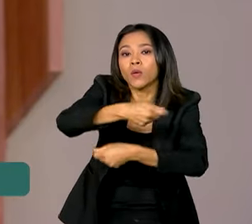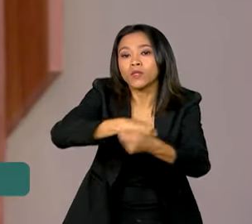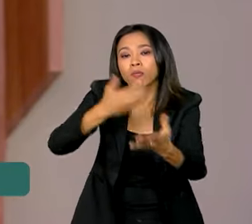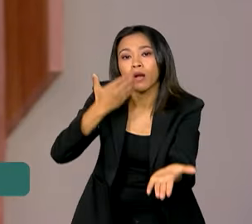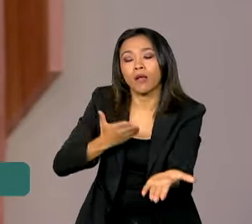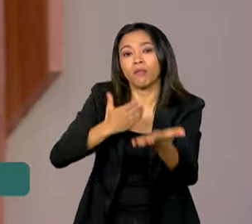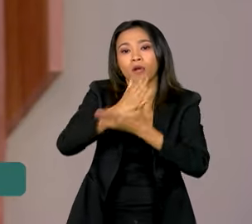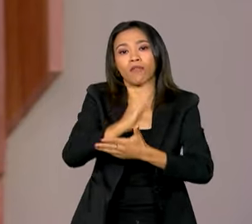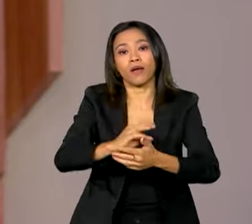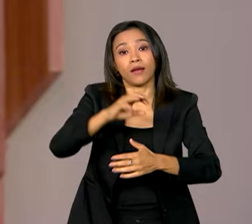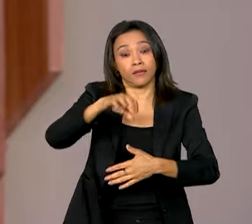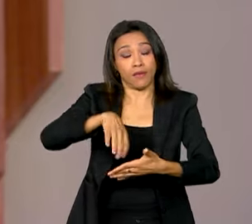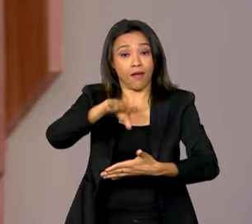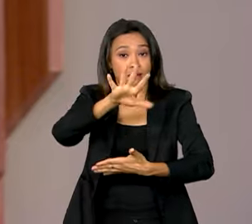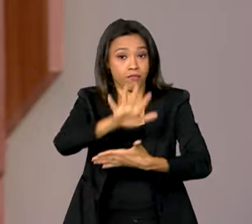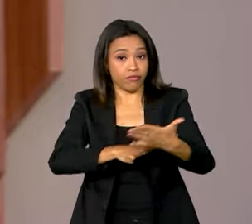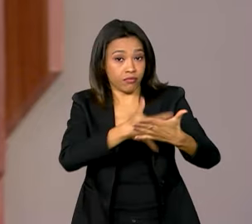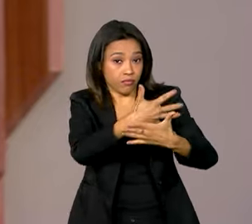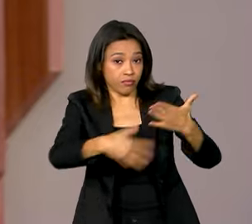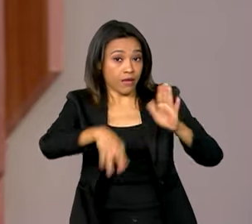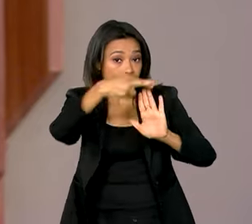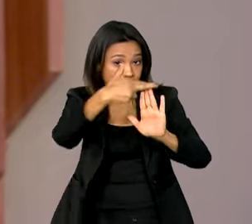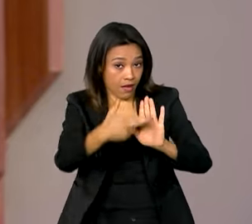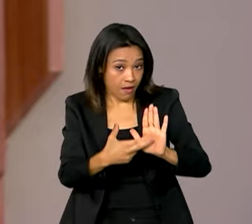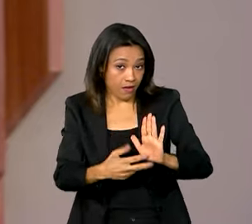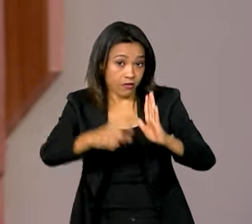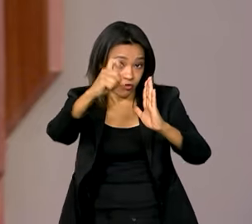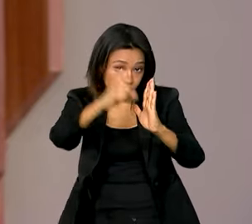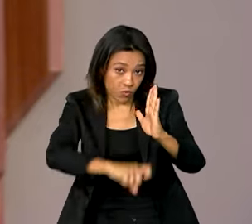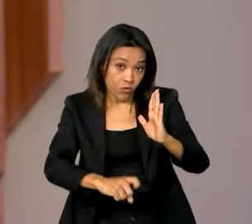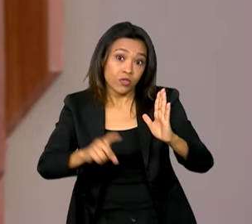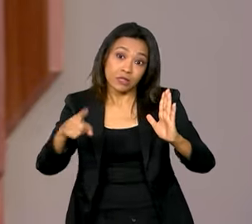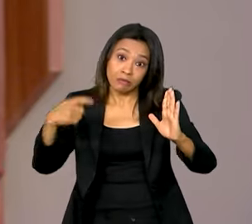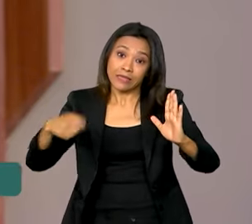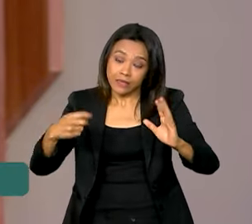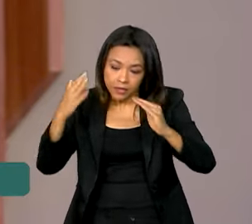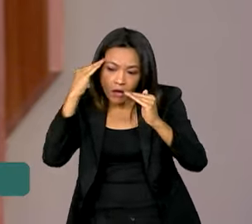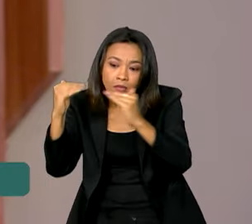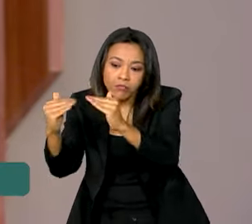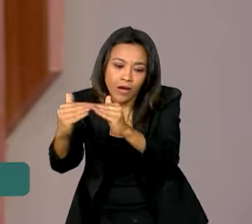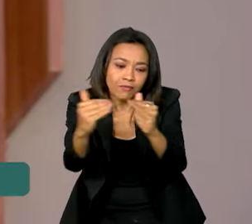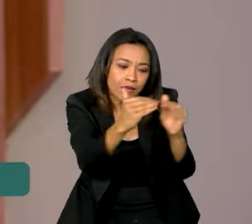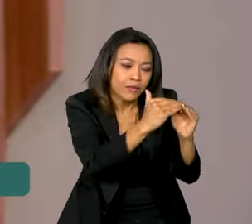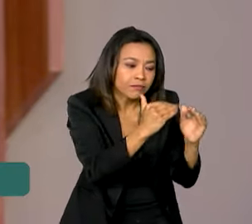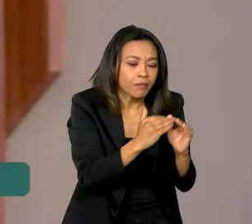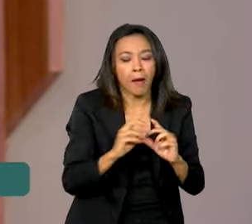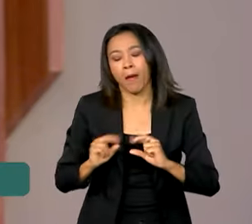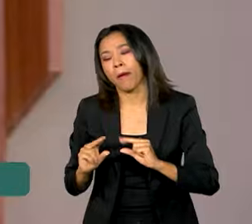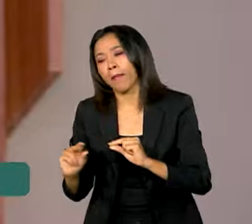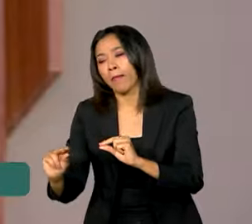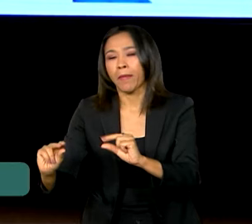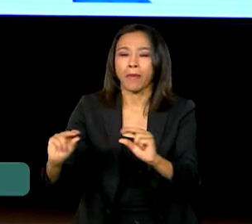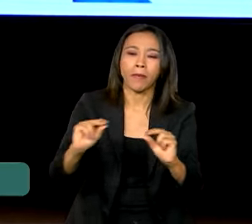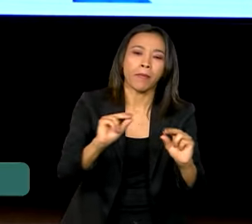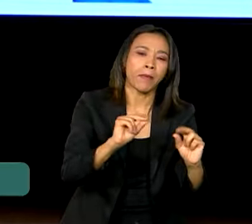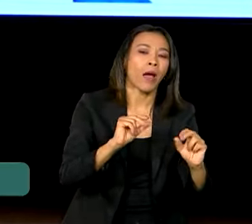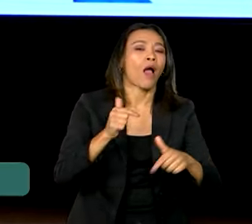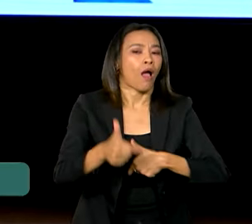Segundo ele, foi preciso construir consensos e aparar muitas arestas para aprovar o texto final.